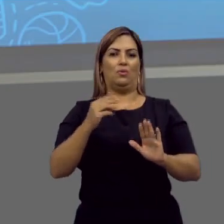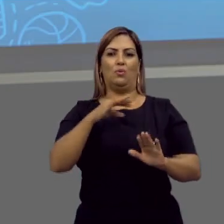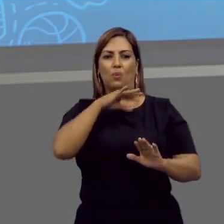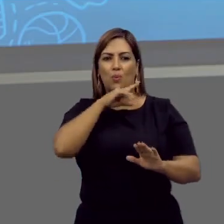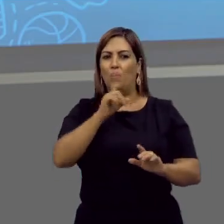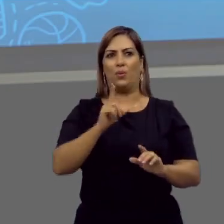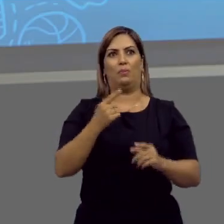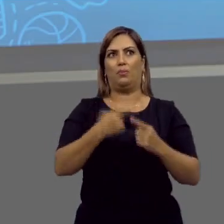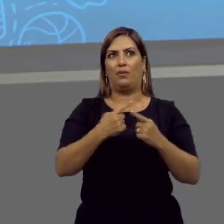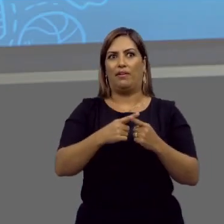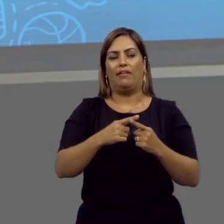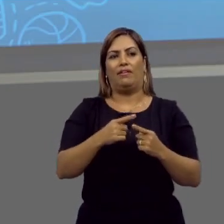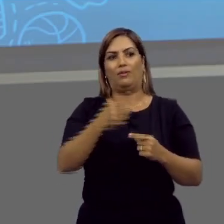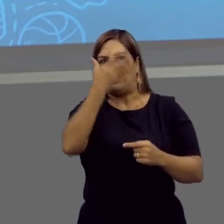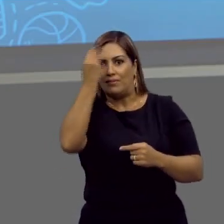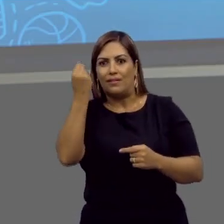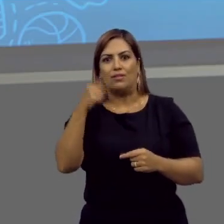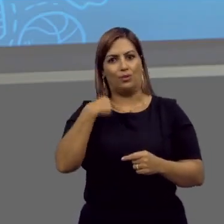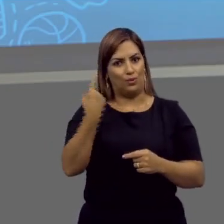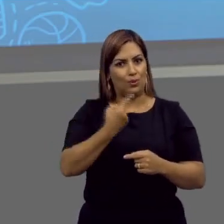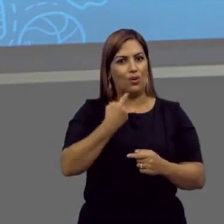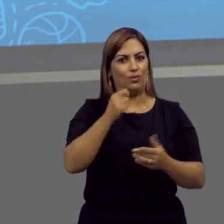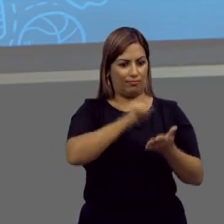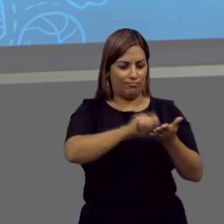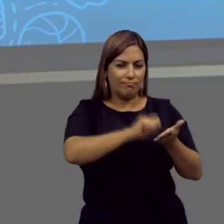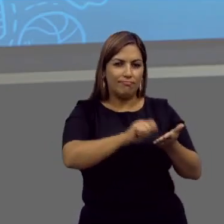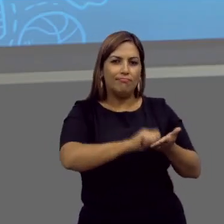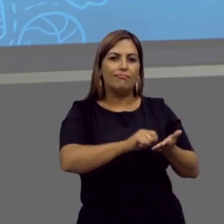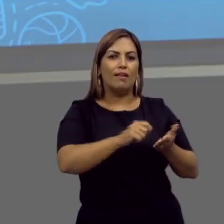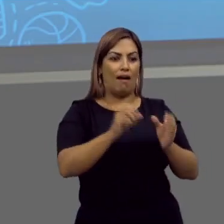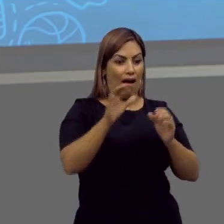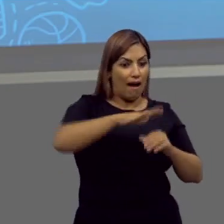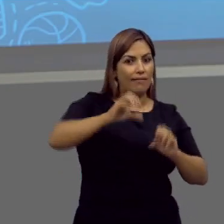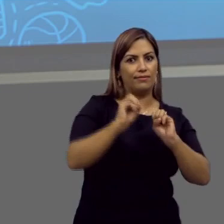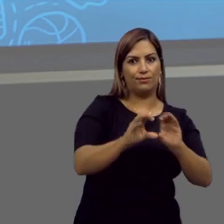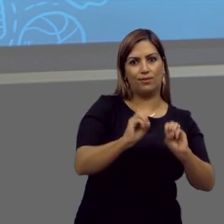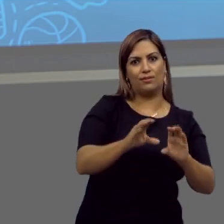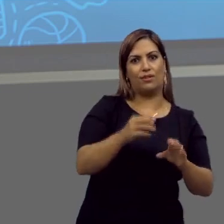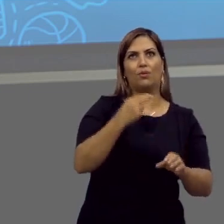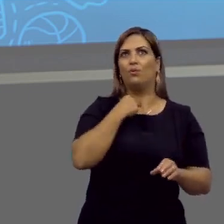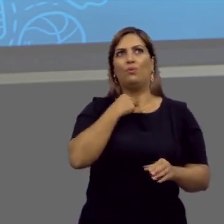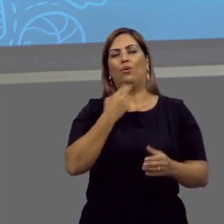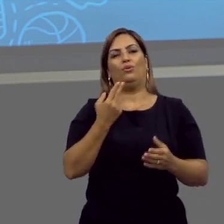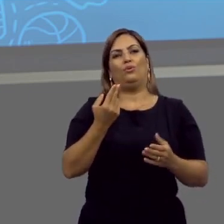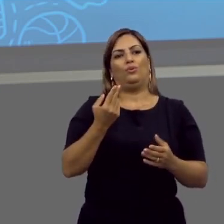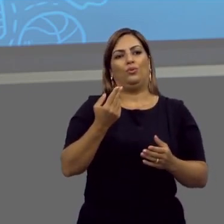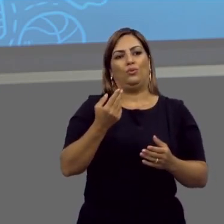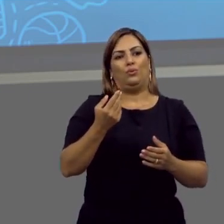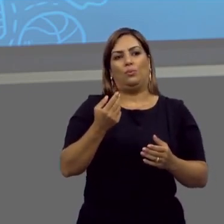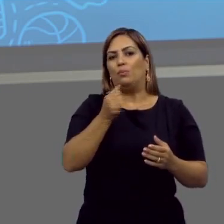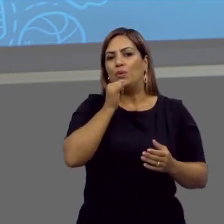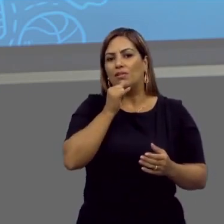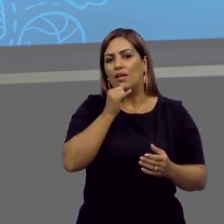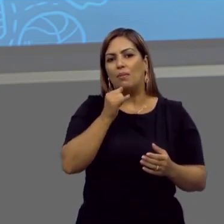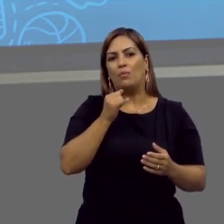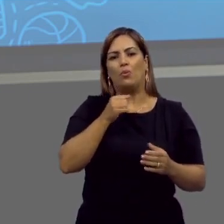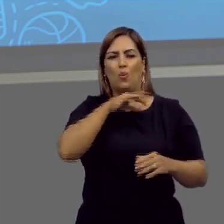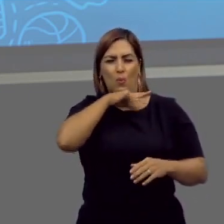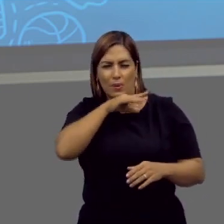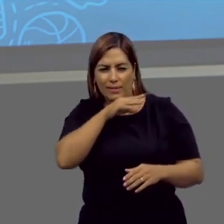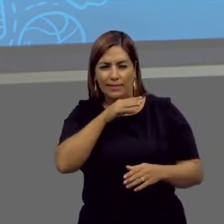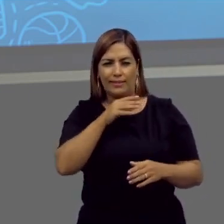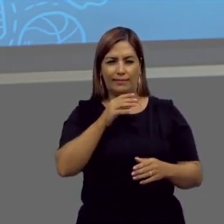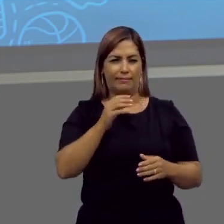redação. Por quê? Não se esqueça. Nós estamos trabalhando com o princípio educacional e não pode falar, entre aspas,